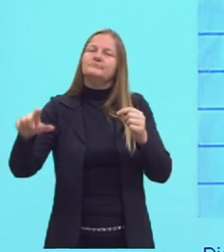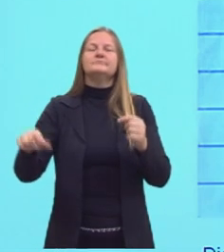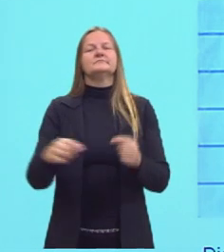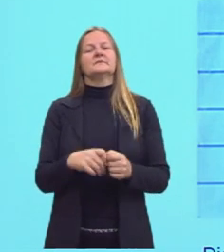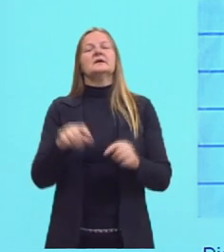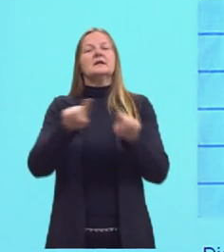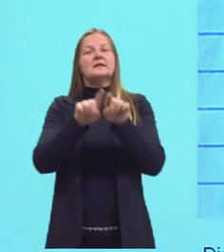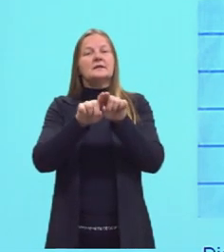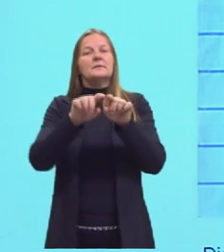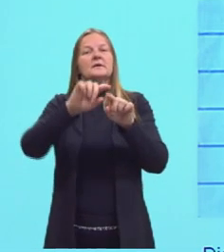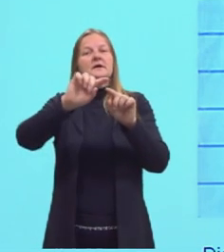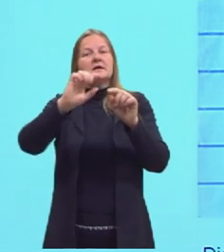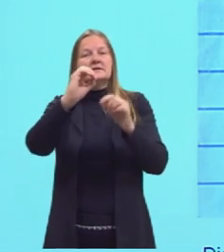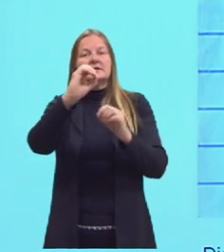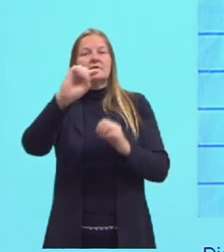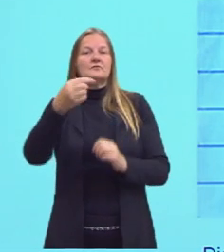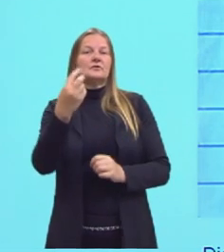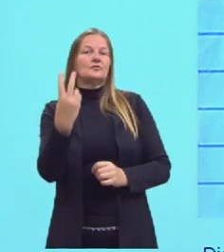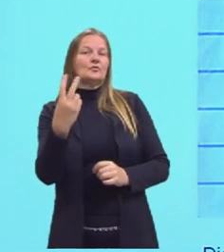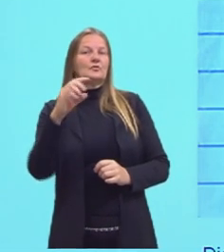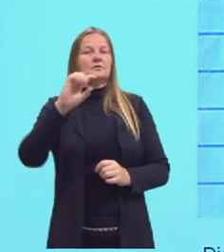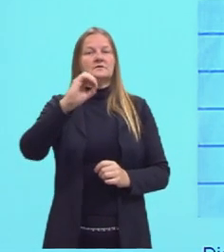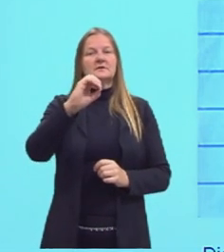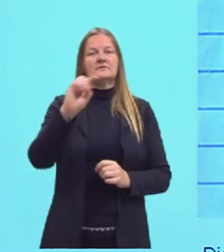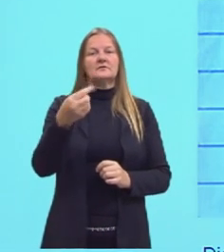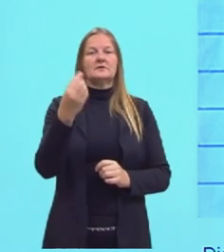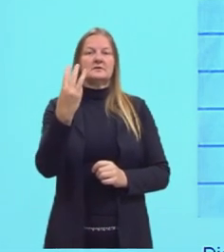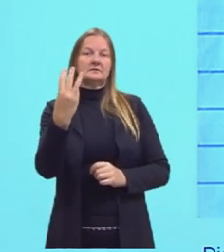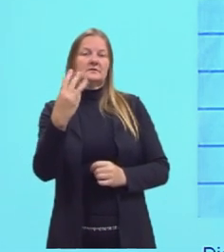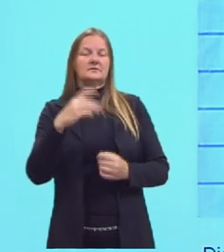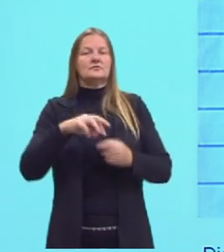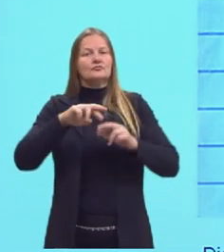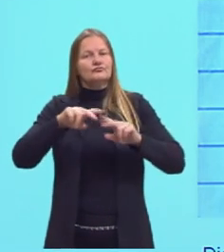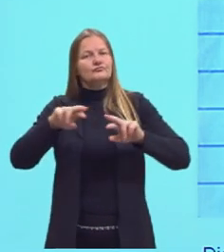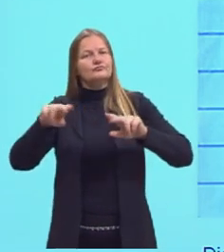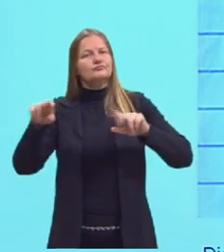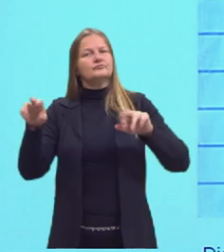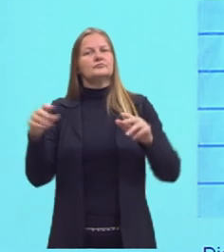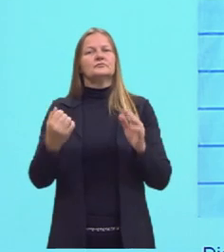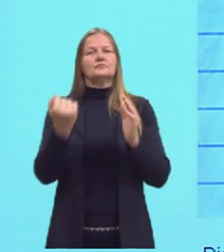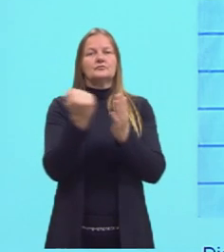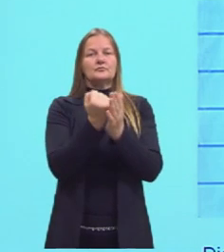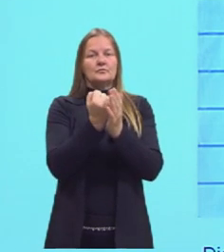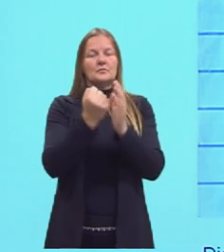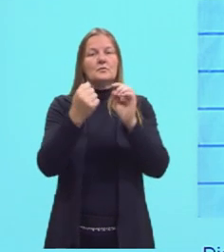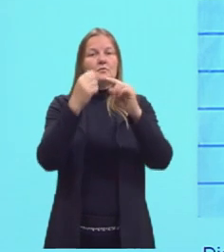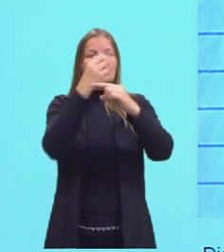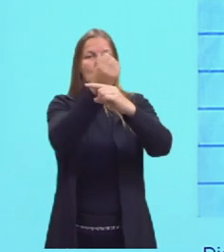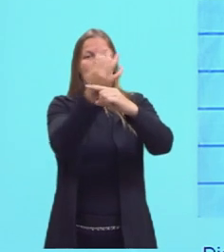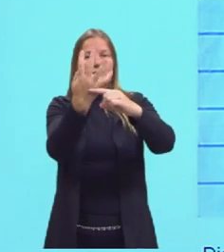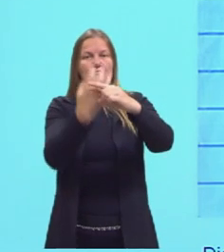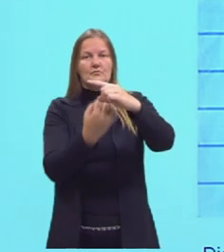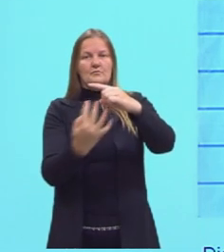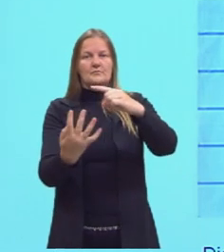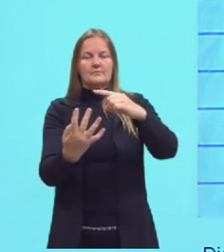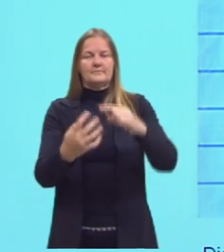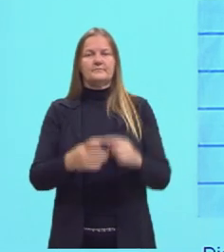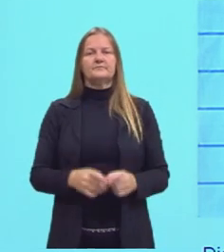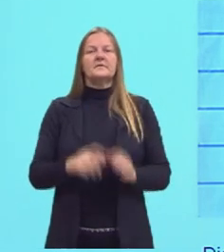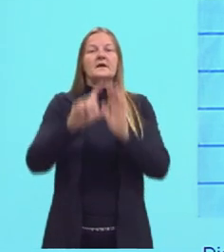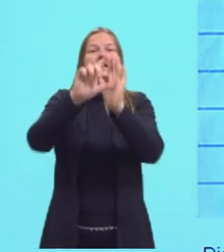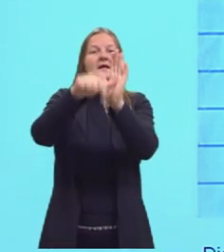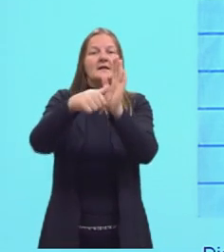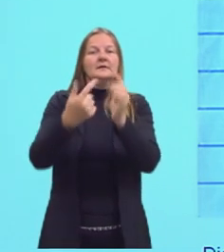decimais, 0,2, 0,3, que podem ser representados como frações. Após